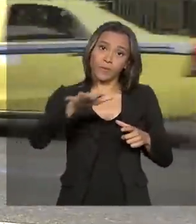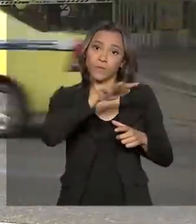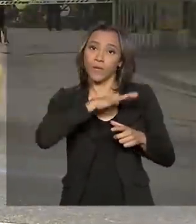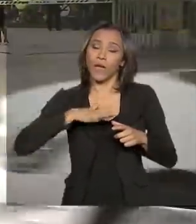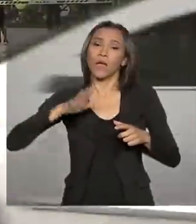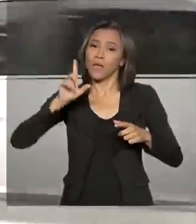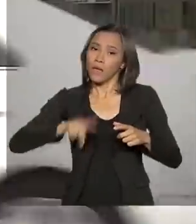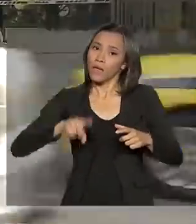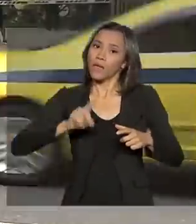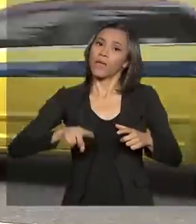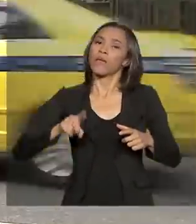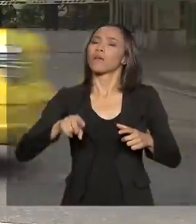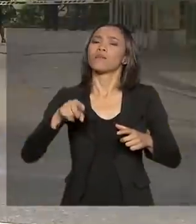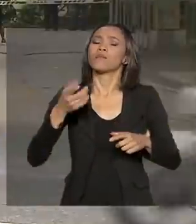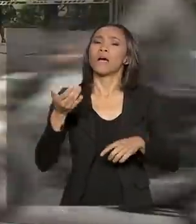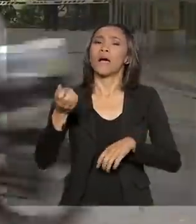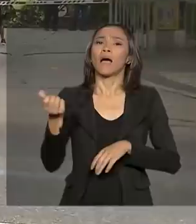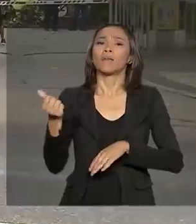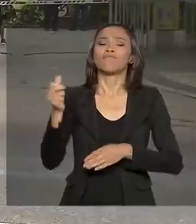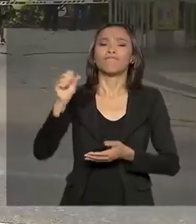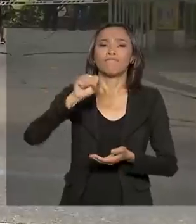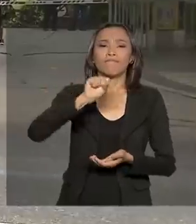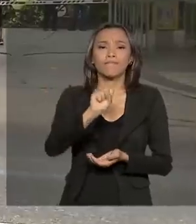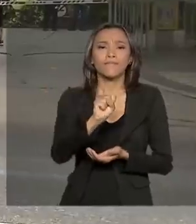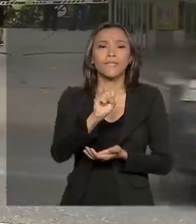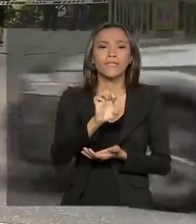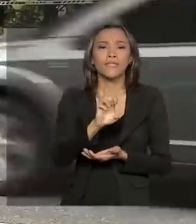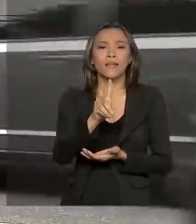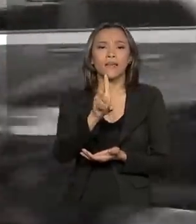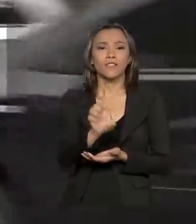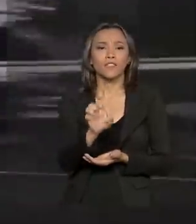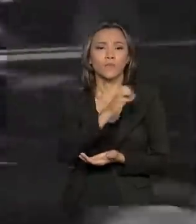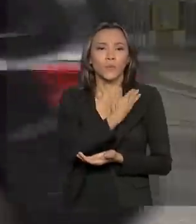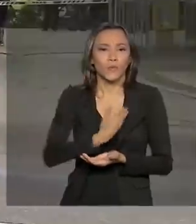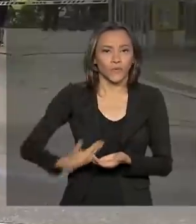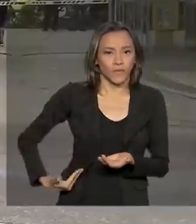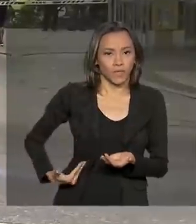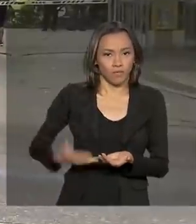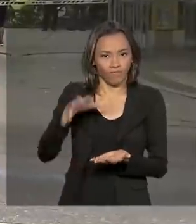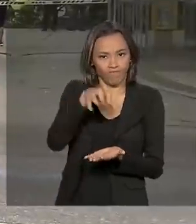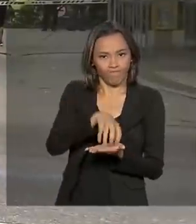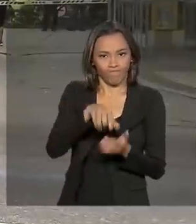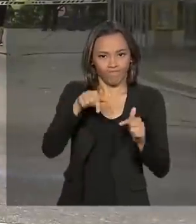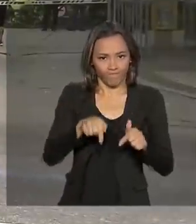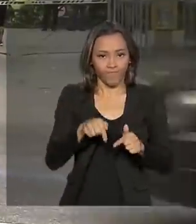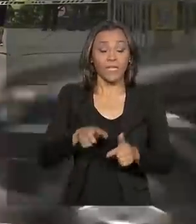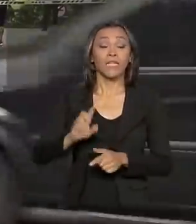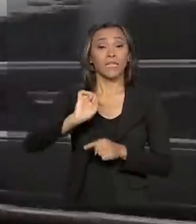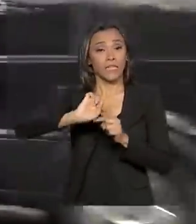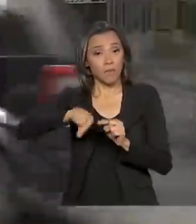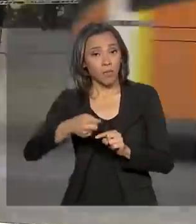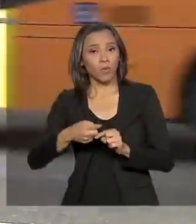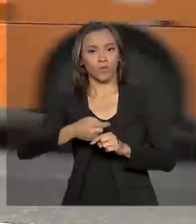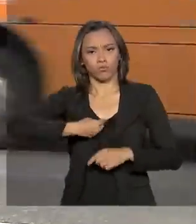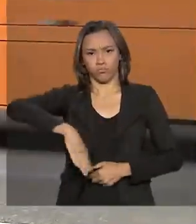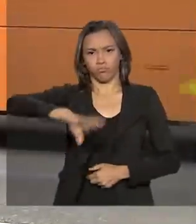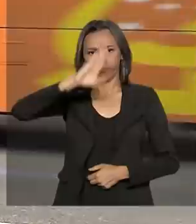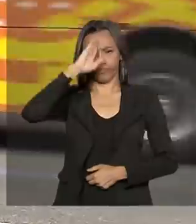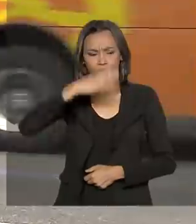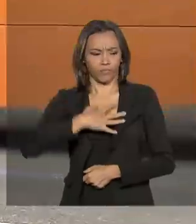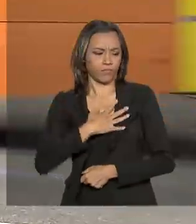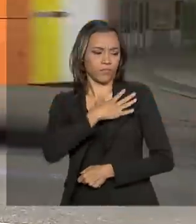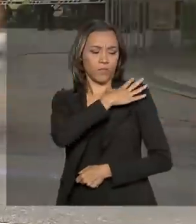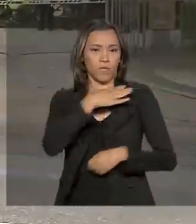prefeito na zona sul da capital. Daqui, presidente Bolsonaro parte para uma reunião com o comandante da Marinha, o almirante de